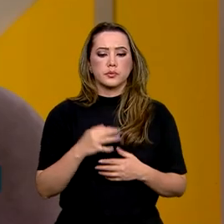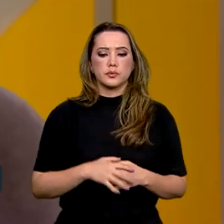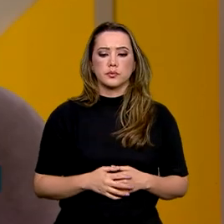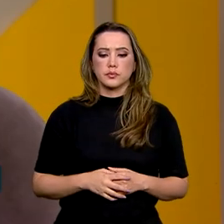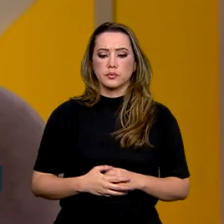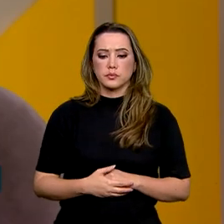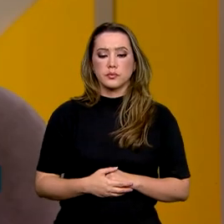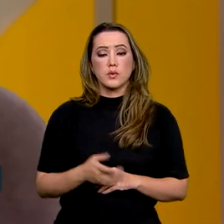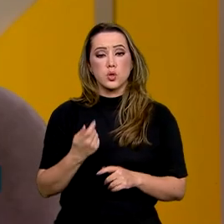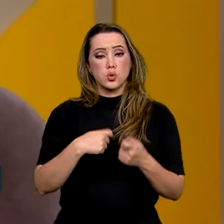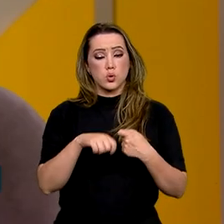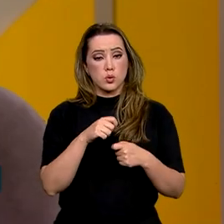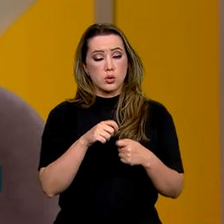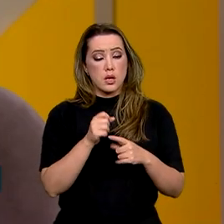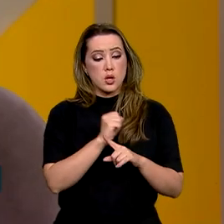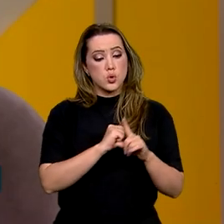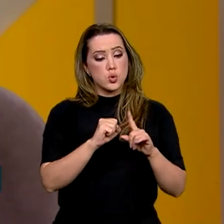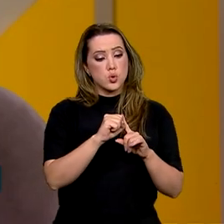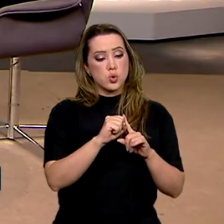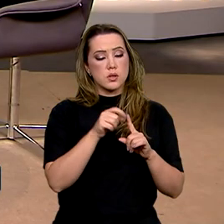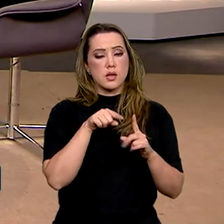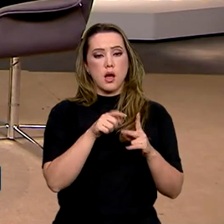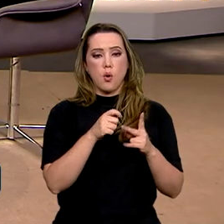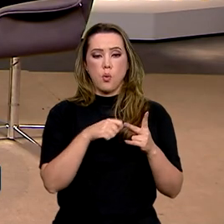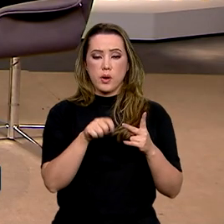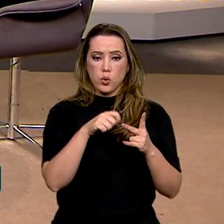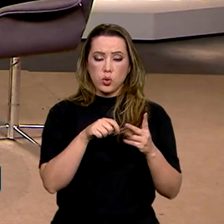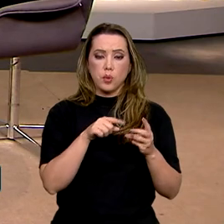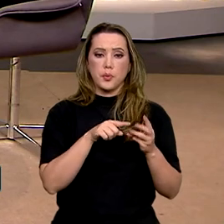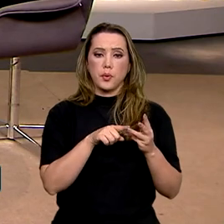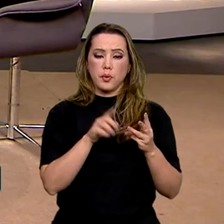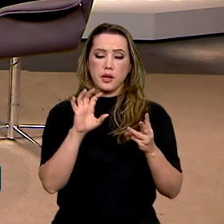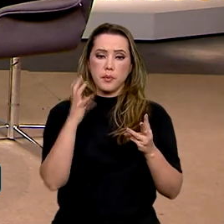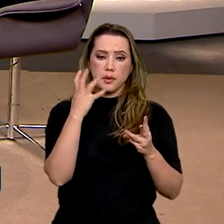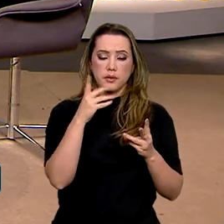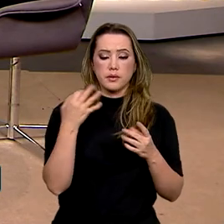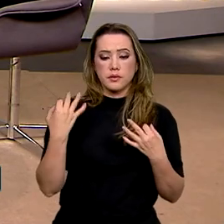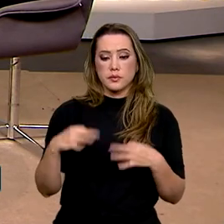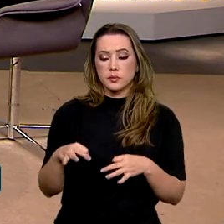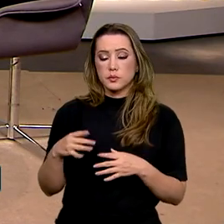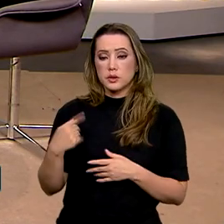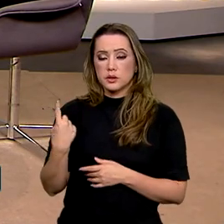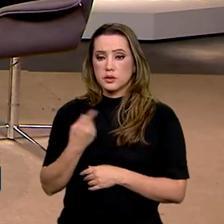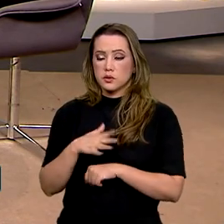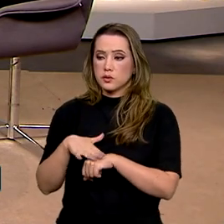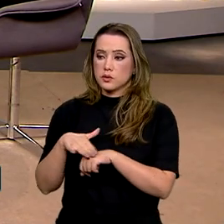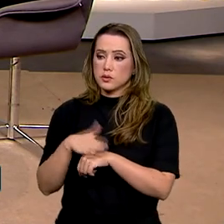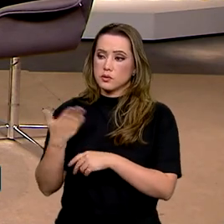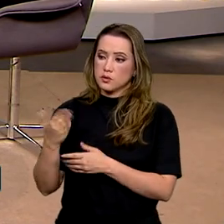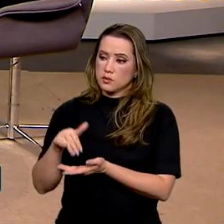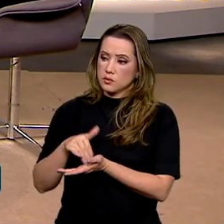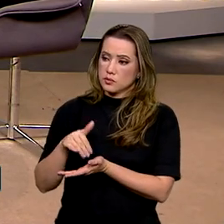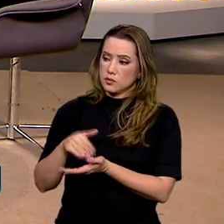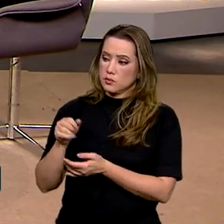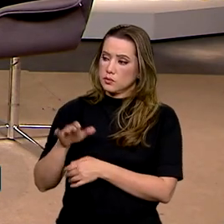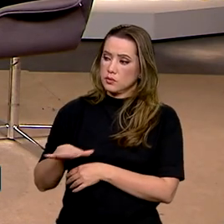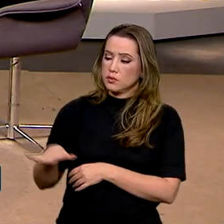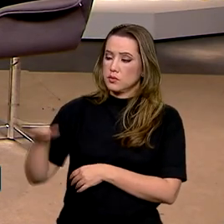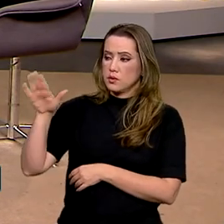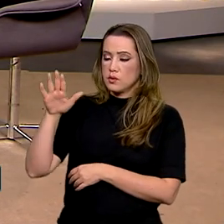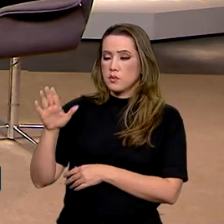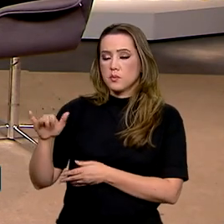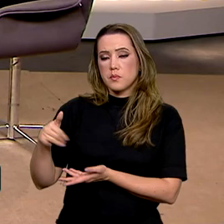social, econômico e ambiental. É isso que a gente tenta manter. Certo. Então, eu conversei com a senhora secretária nacional de